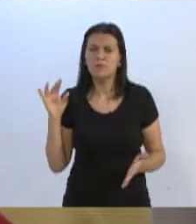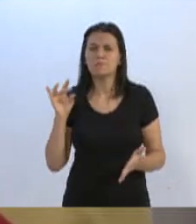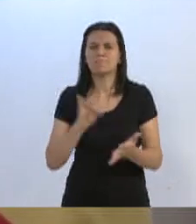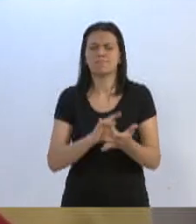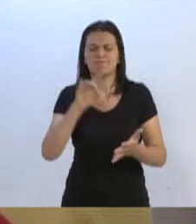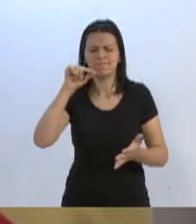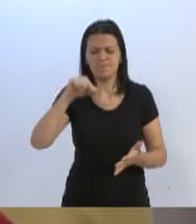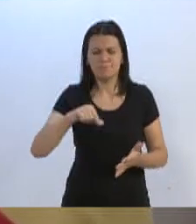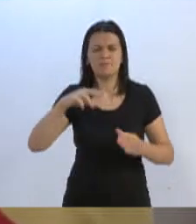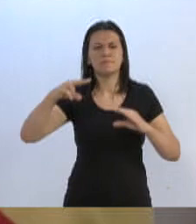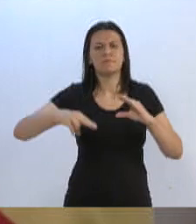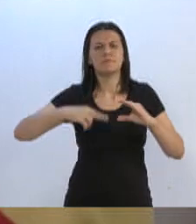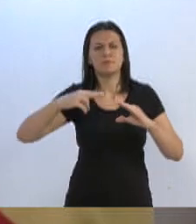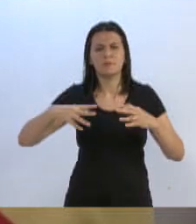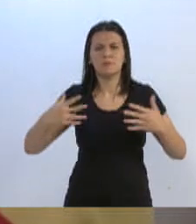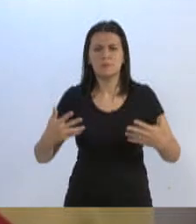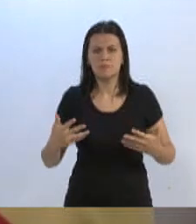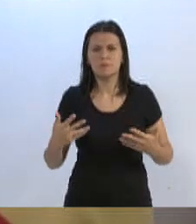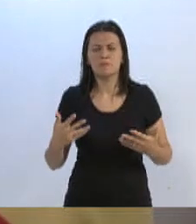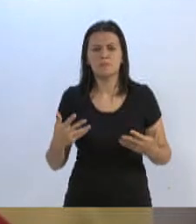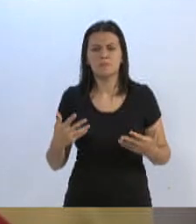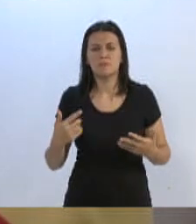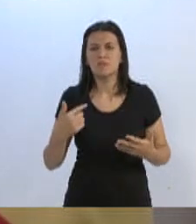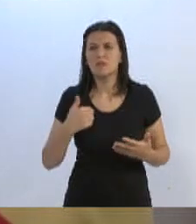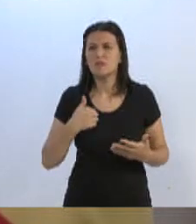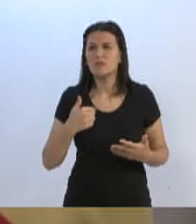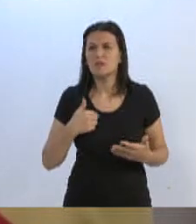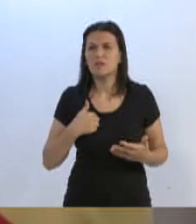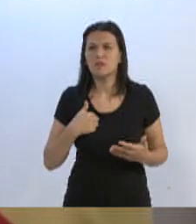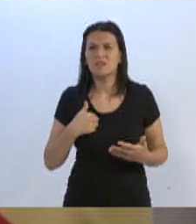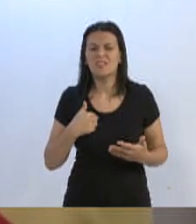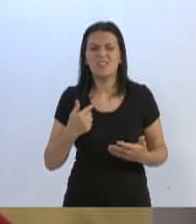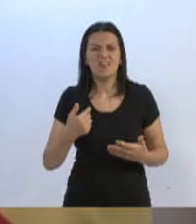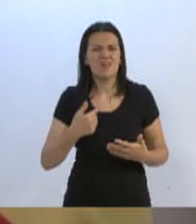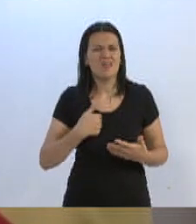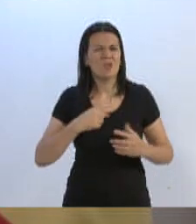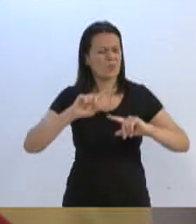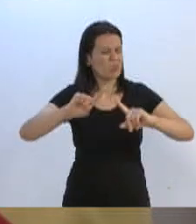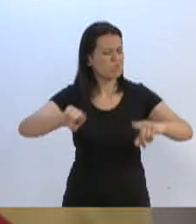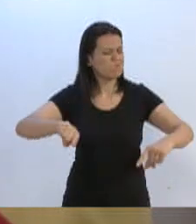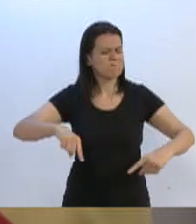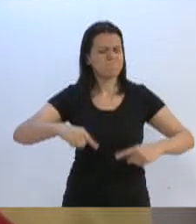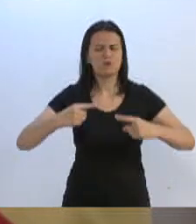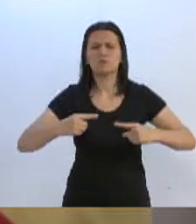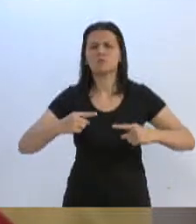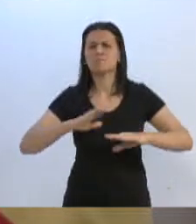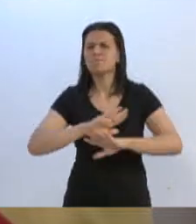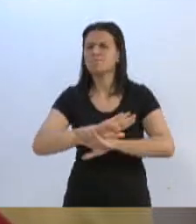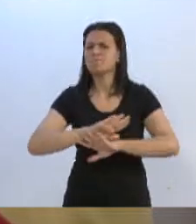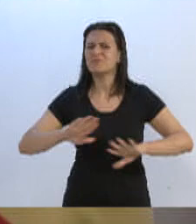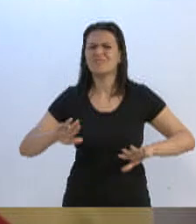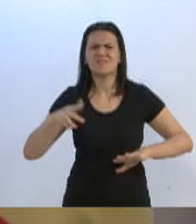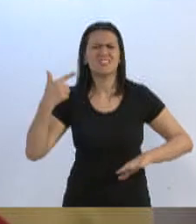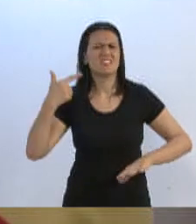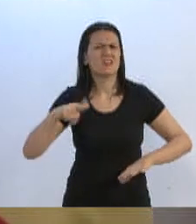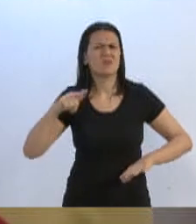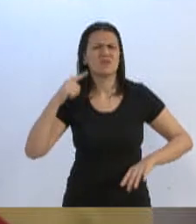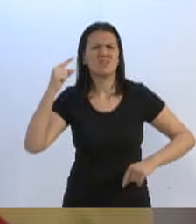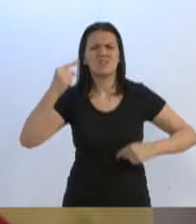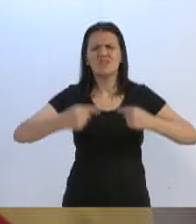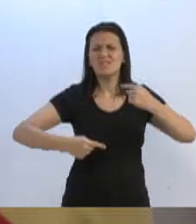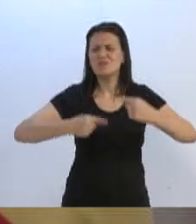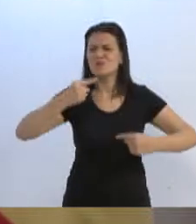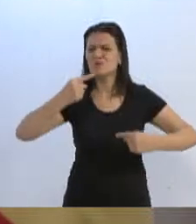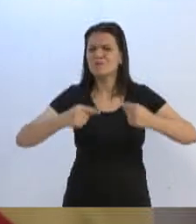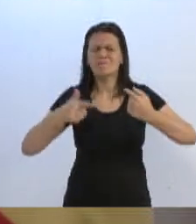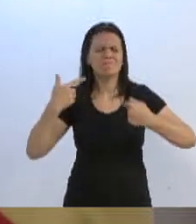desta casa, que eu sou radicalmente contrário. Não tem discussão, não